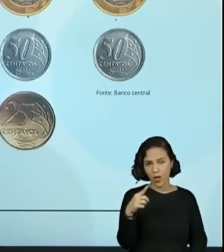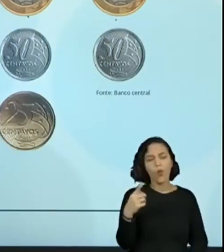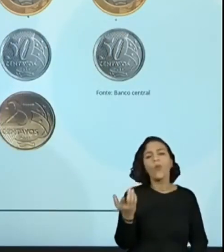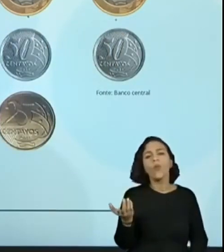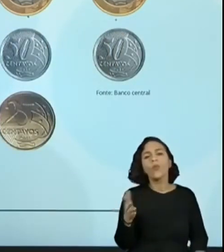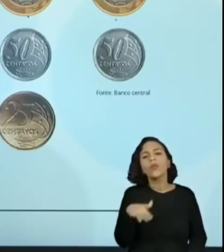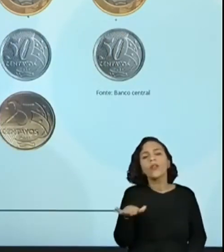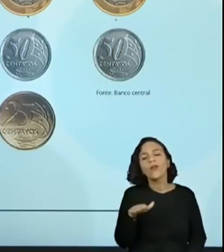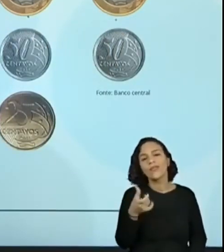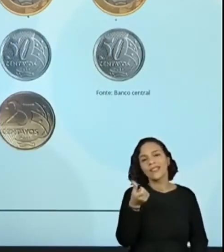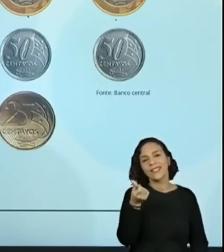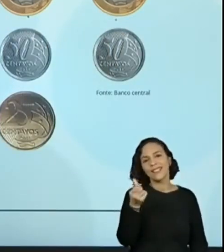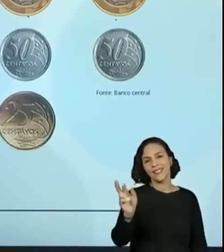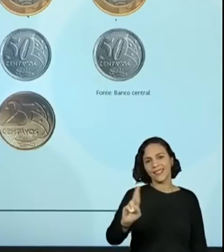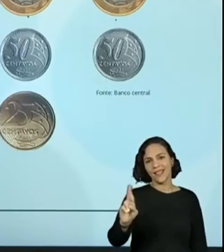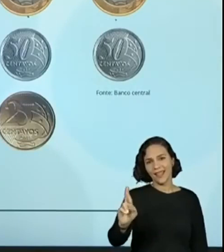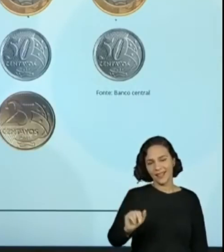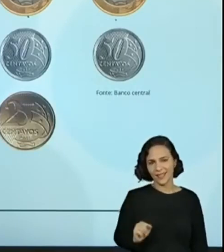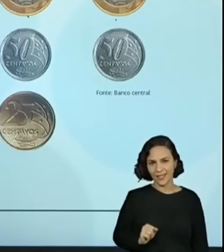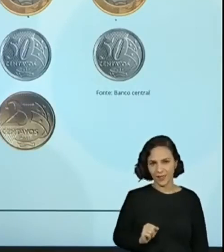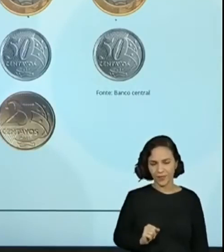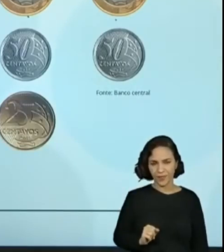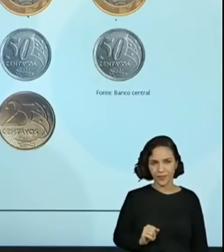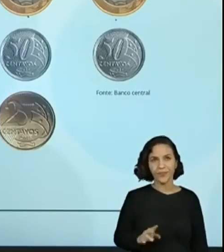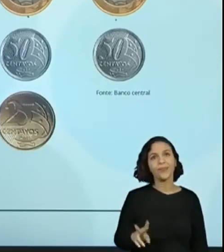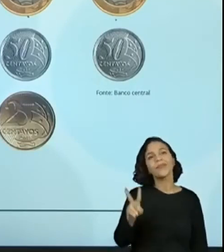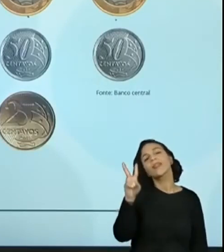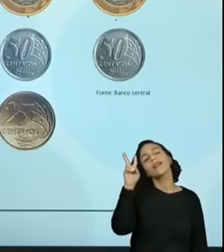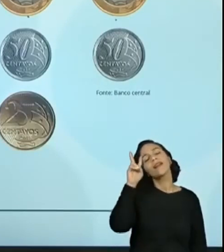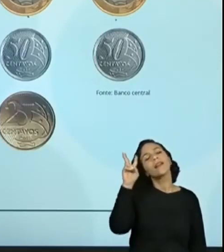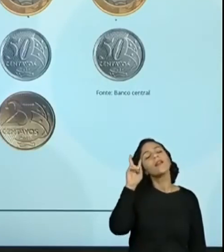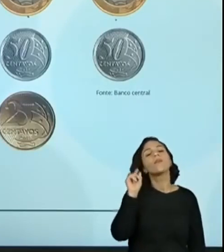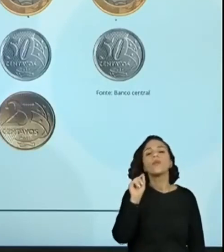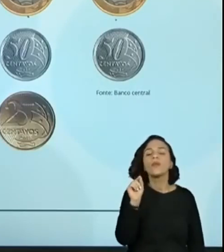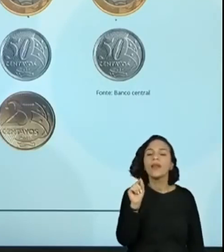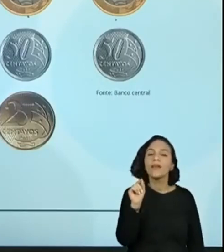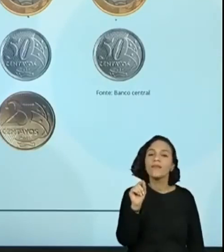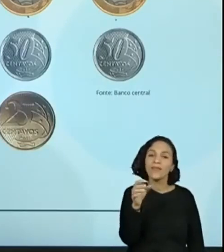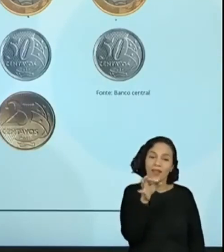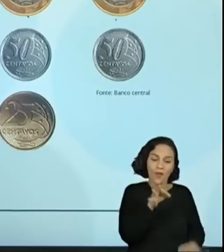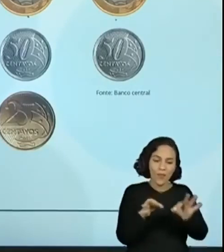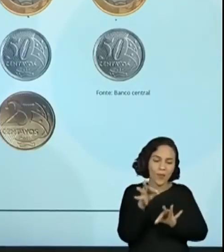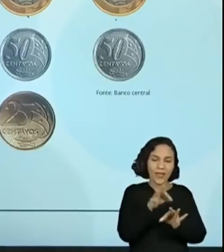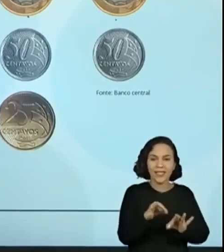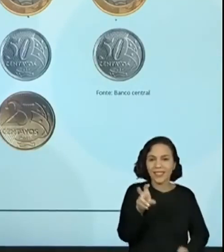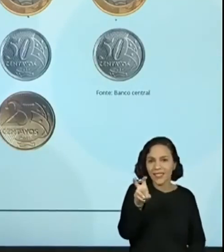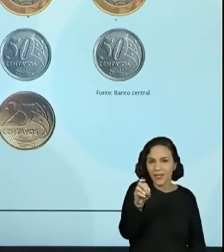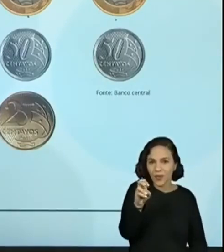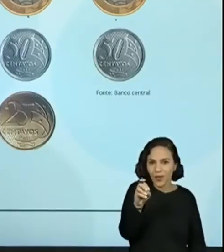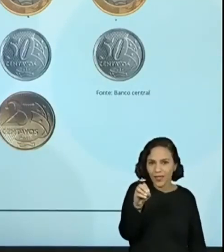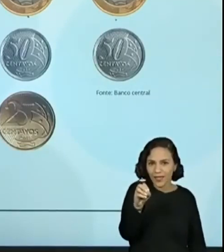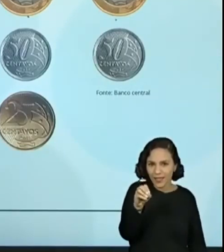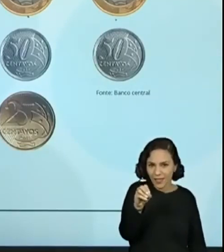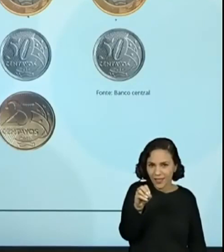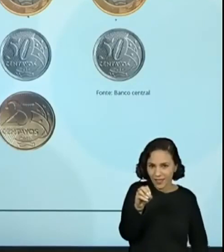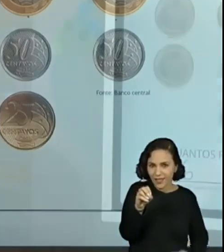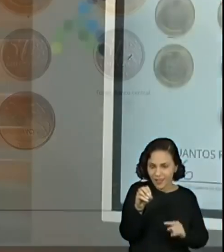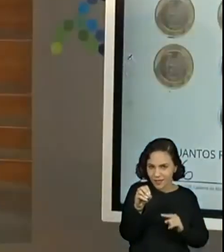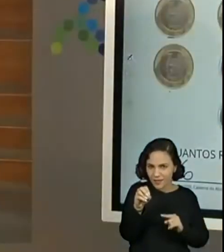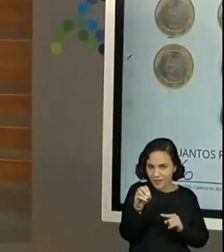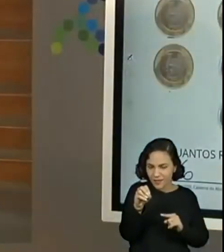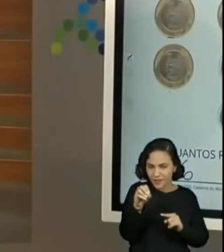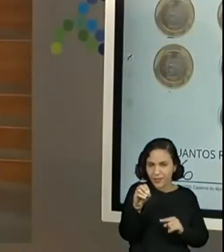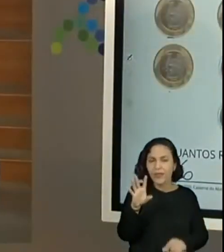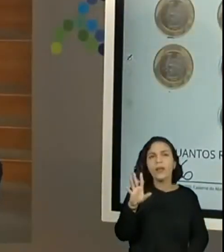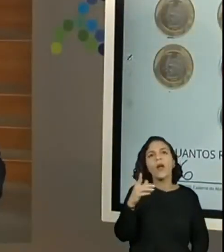reais. E aí, lembra que a gente falou das moedas de cinquenta centavos? Quantas moedas de